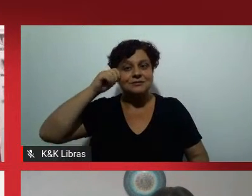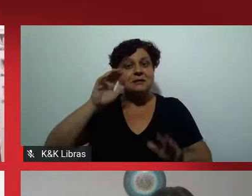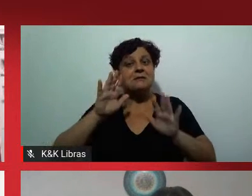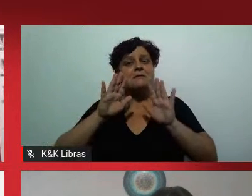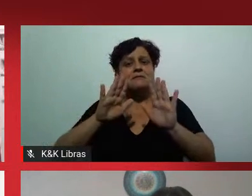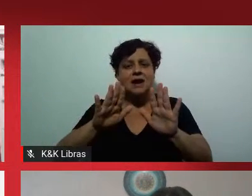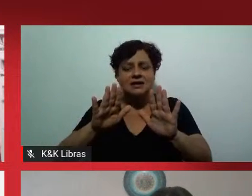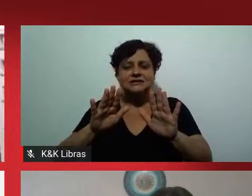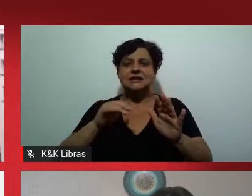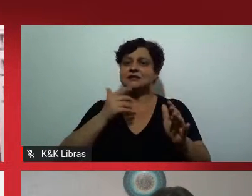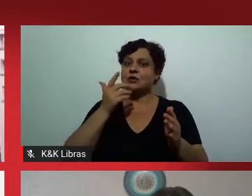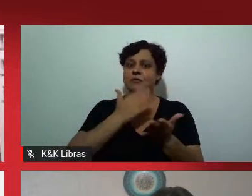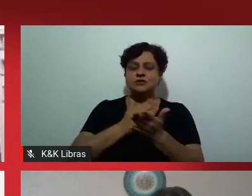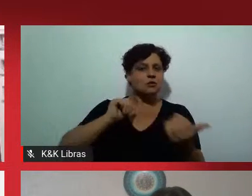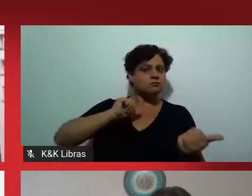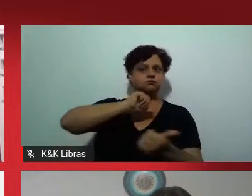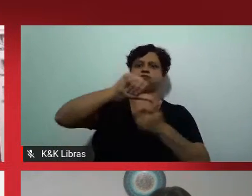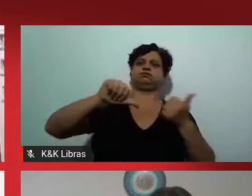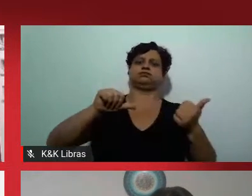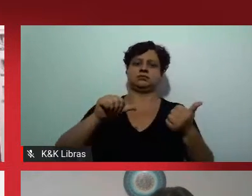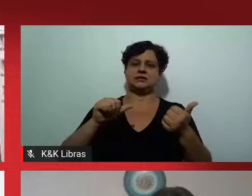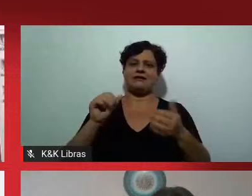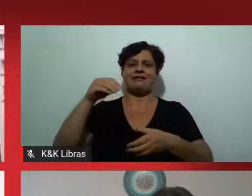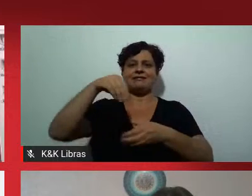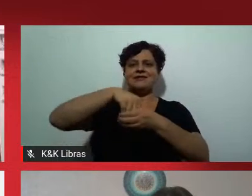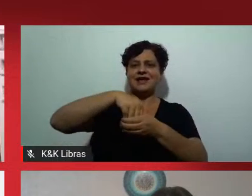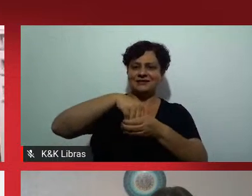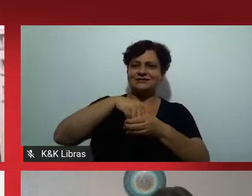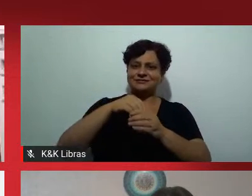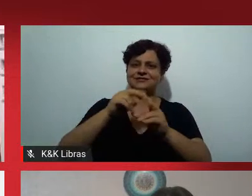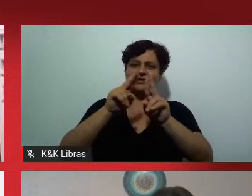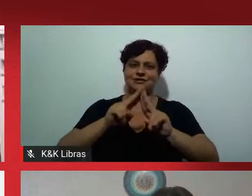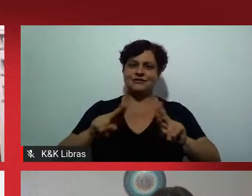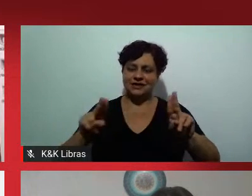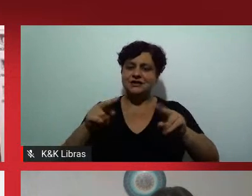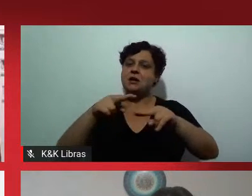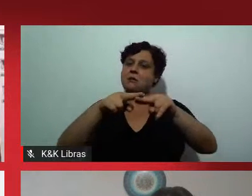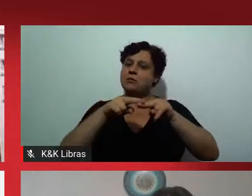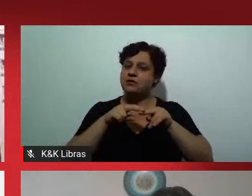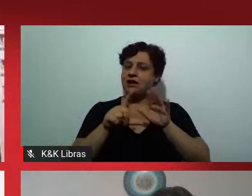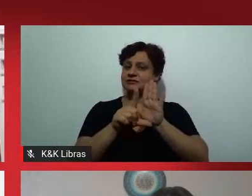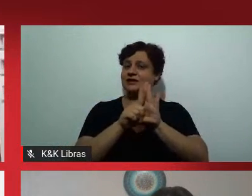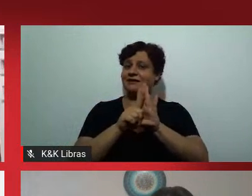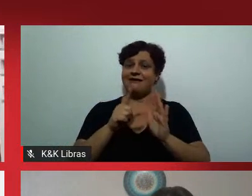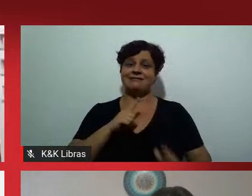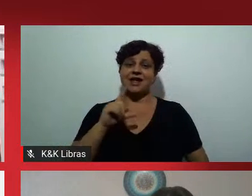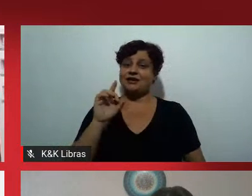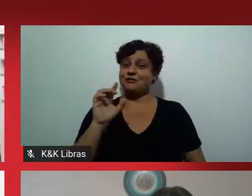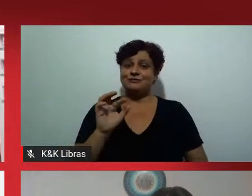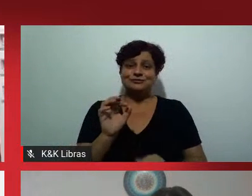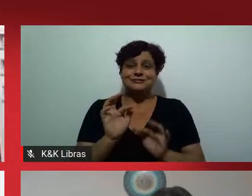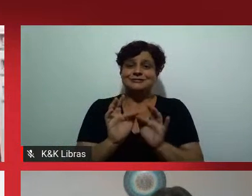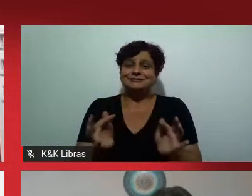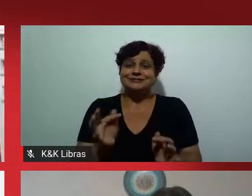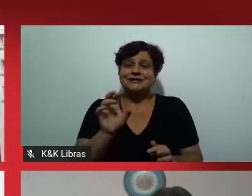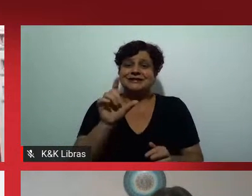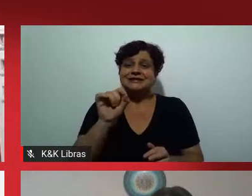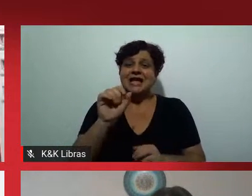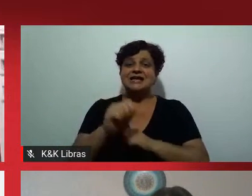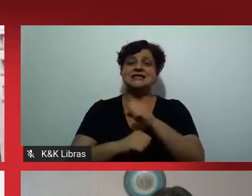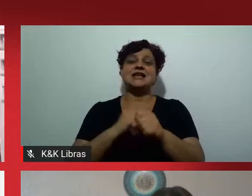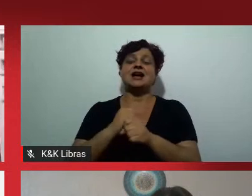Por que ela é uma revolução em curso? Porque essa lei tem apenas 10 anos, quer dizer, desculpe, ela vai completar 10 anos em